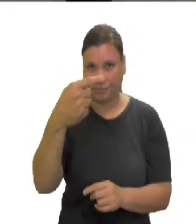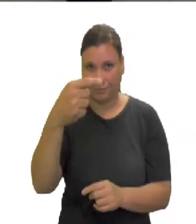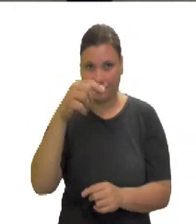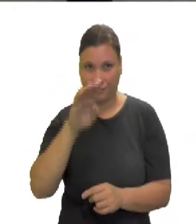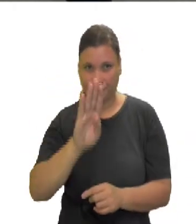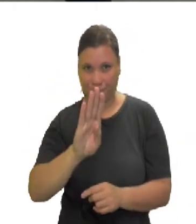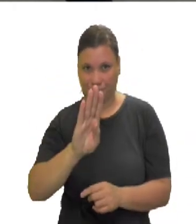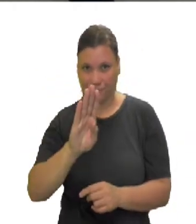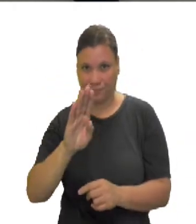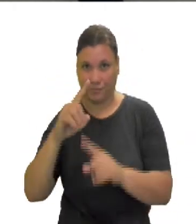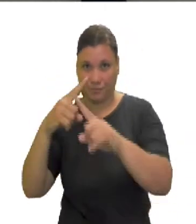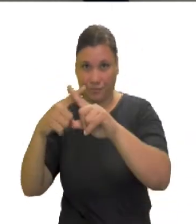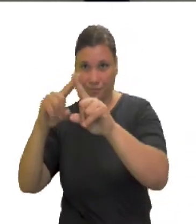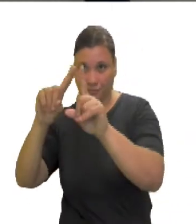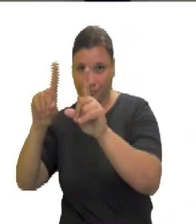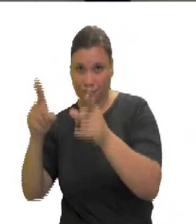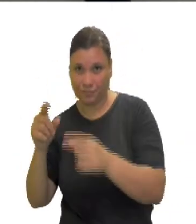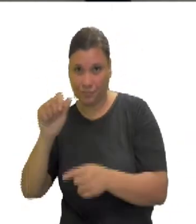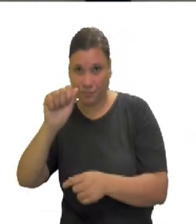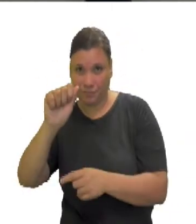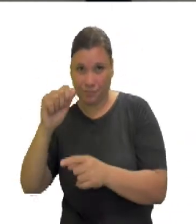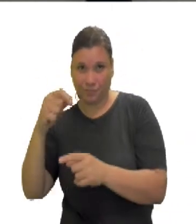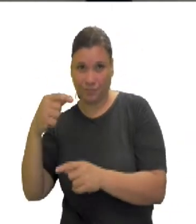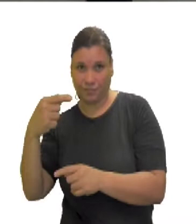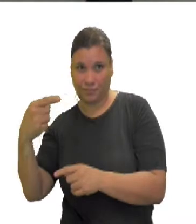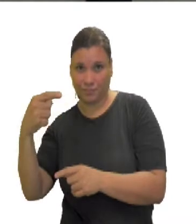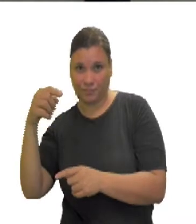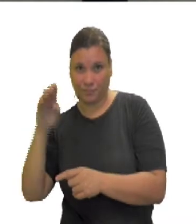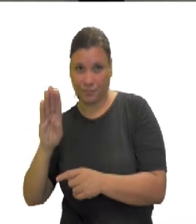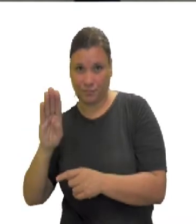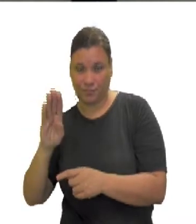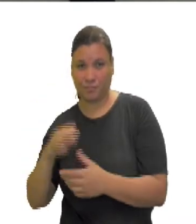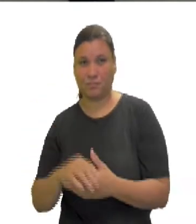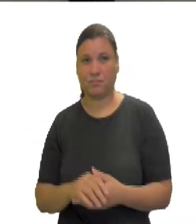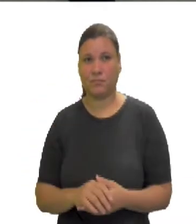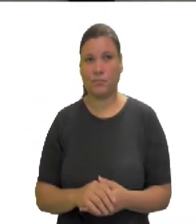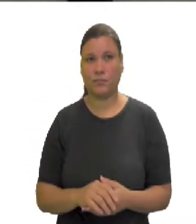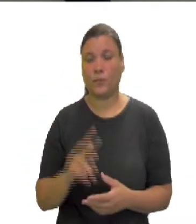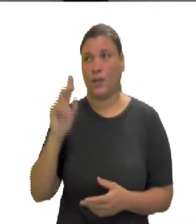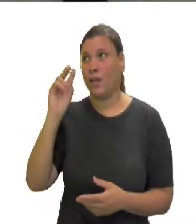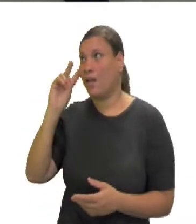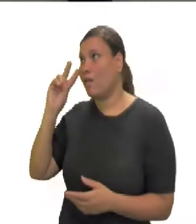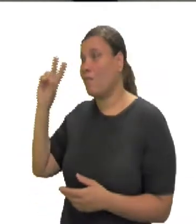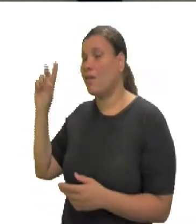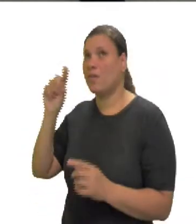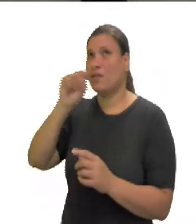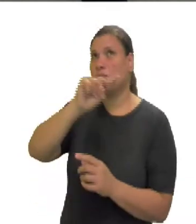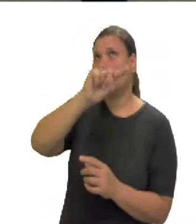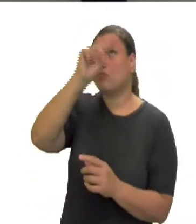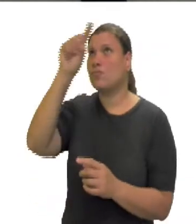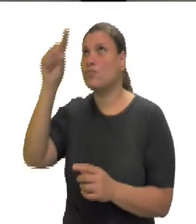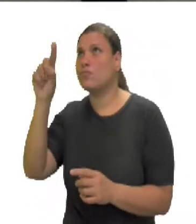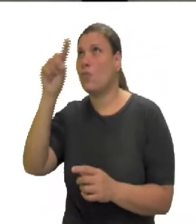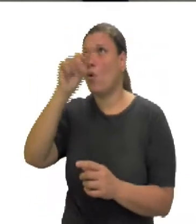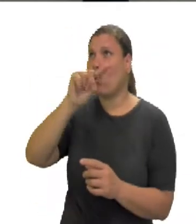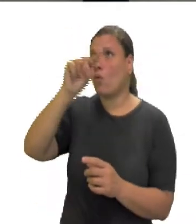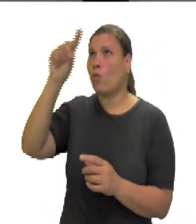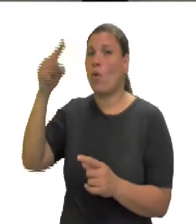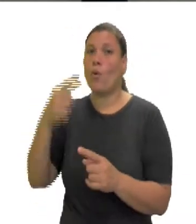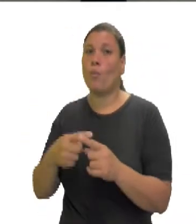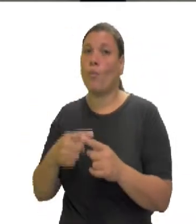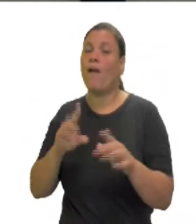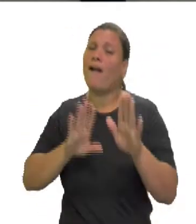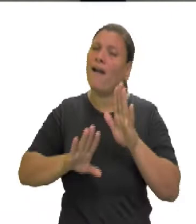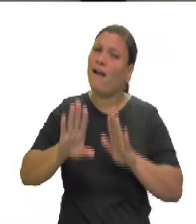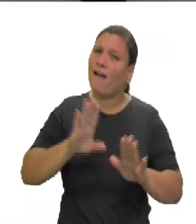Multiplicando, eu tenho A vezes A, eu tenho A ao quadrado. A vezes